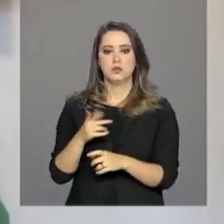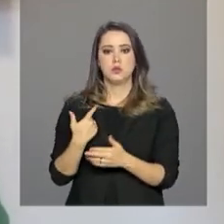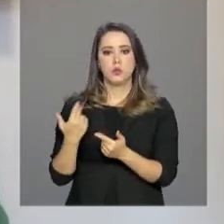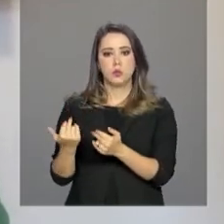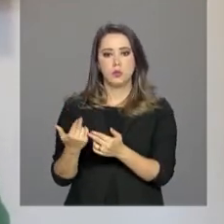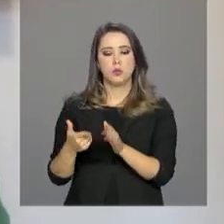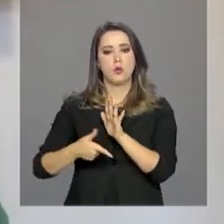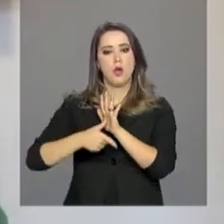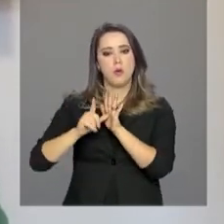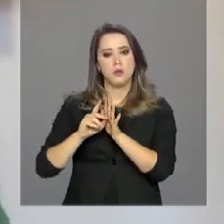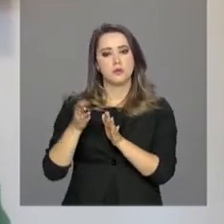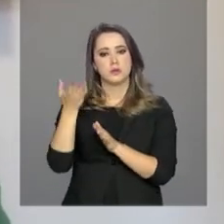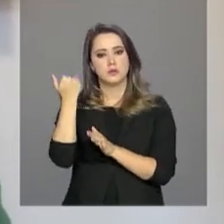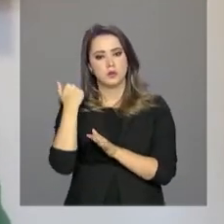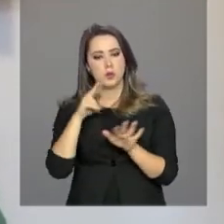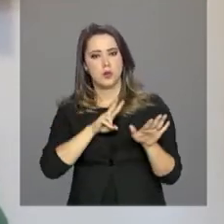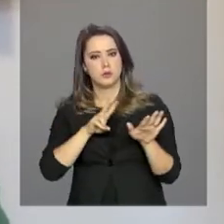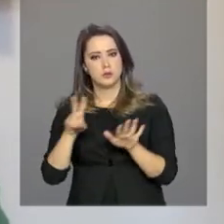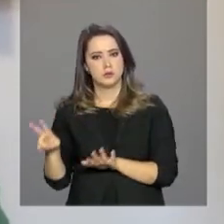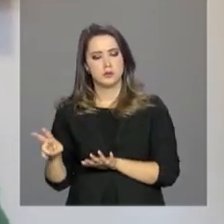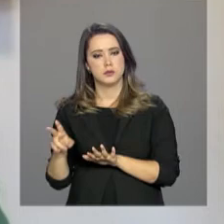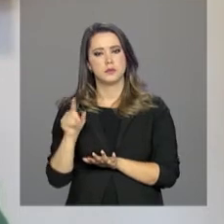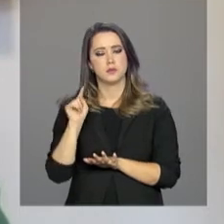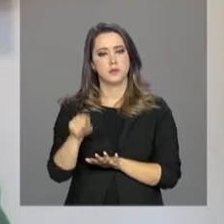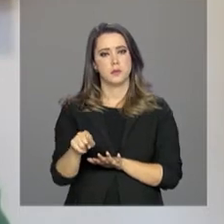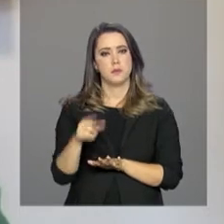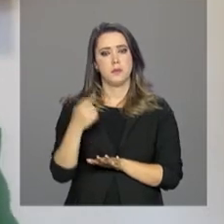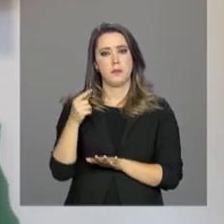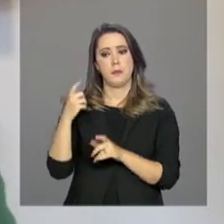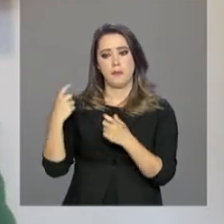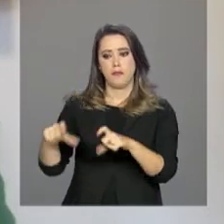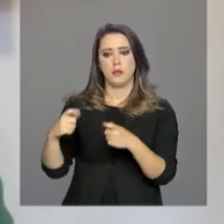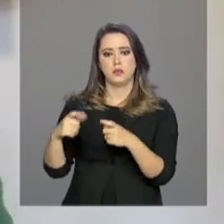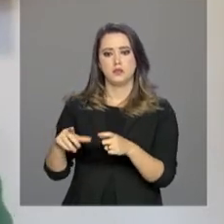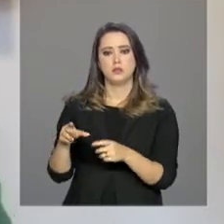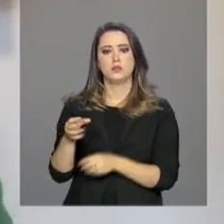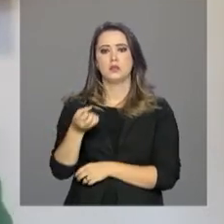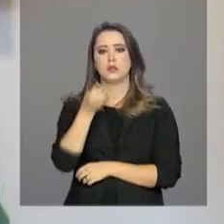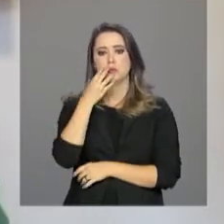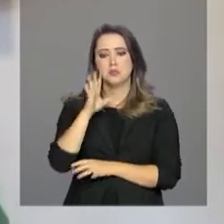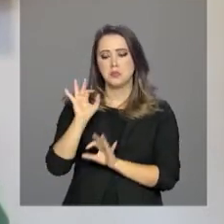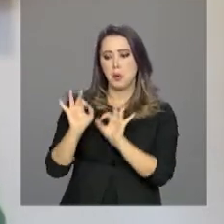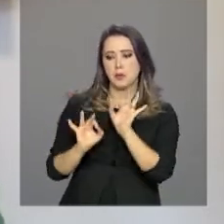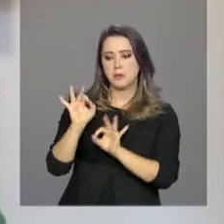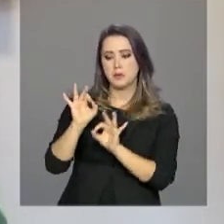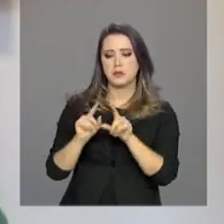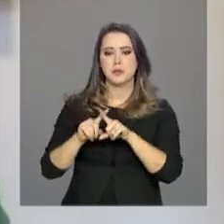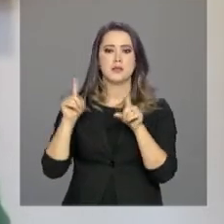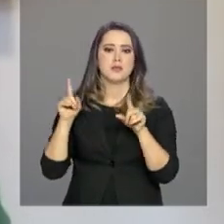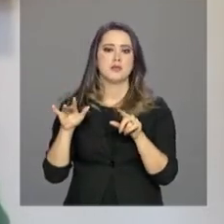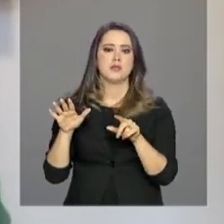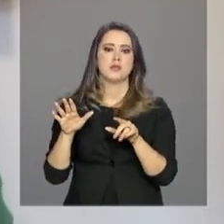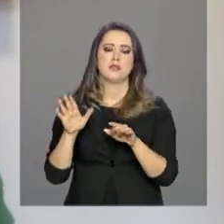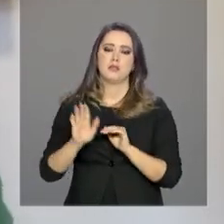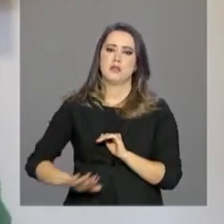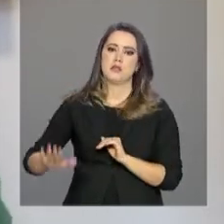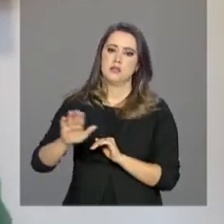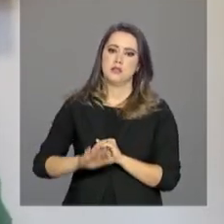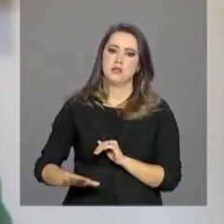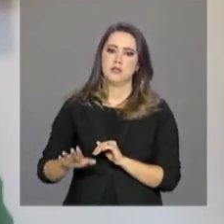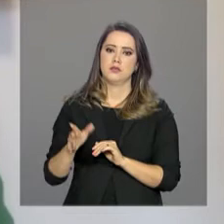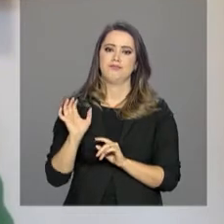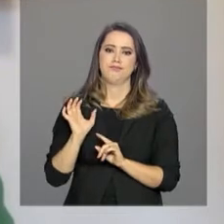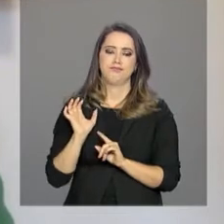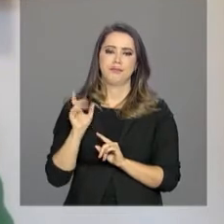como o abrigo que ele havia visitado na semana retrasada em Chicago, é um abrigo que ele tem uma boa estrutura. Mas, claro, os crianças estão em uma situação muito